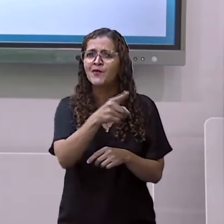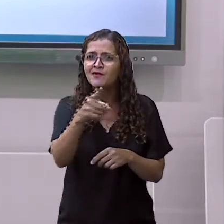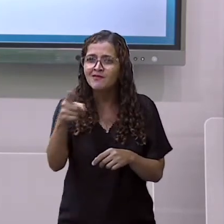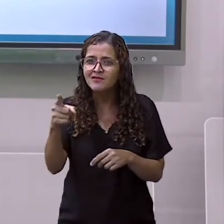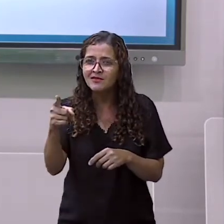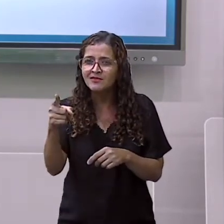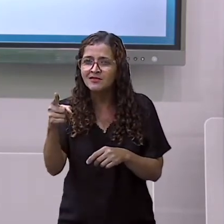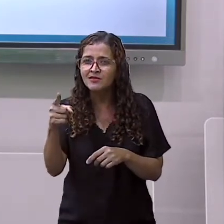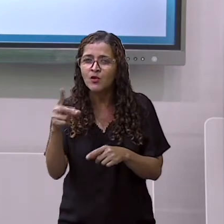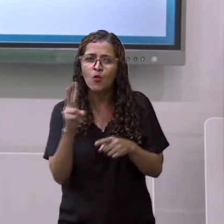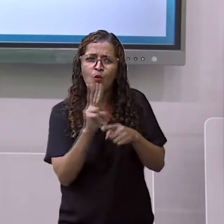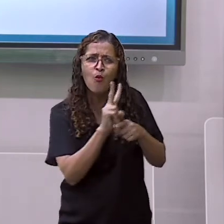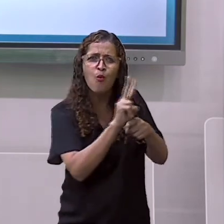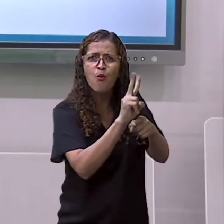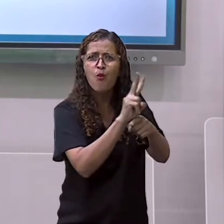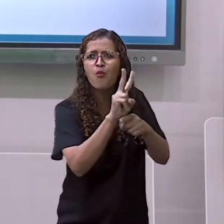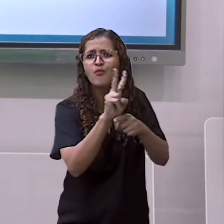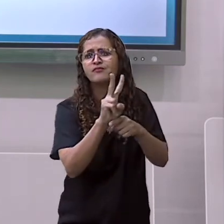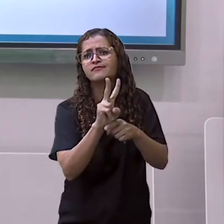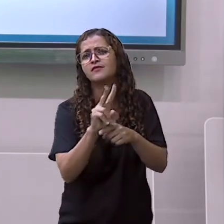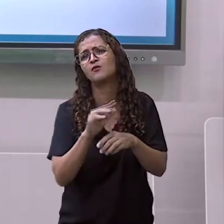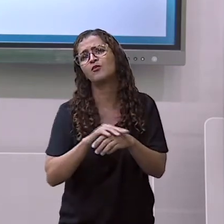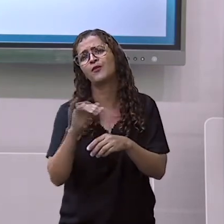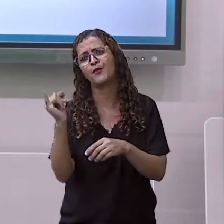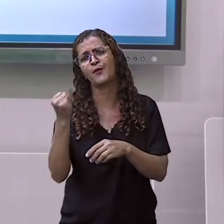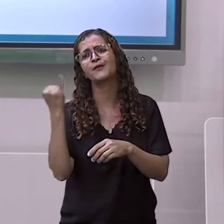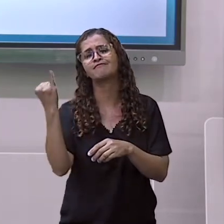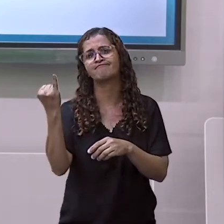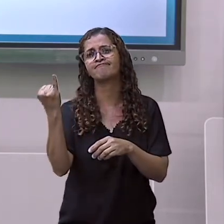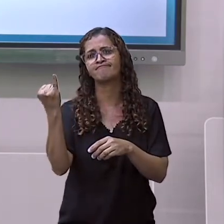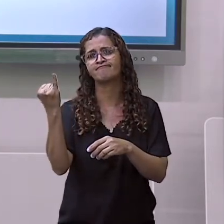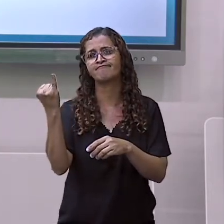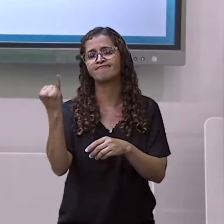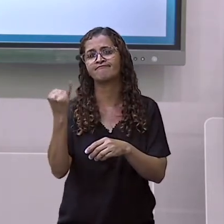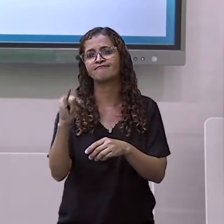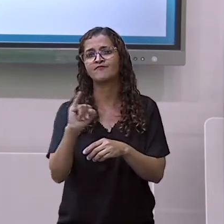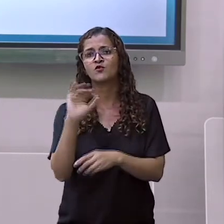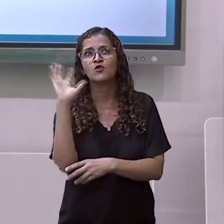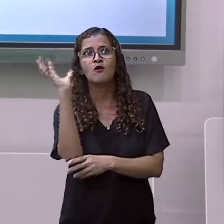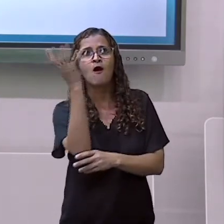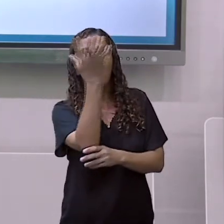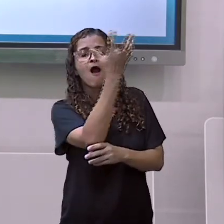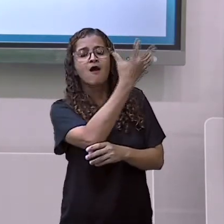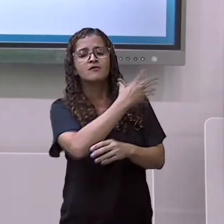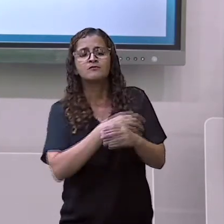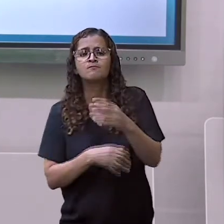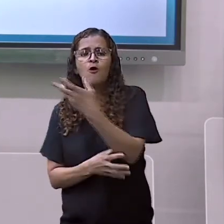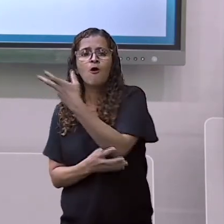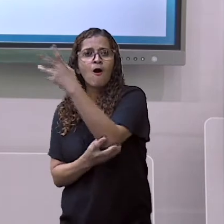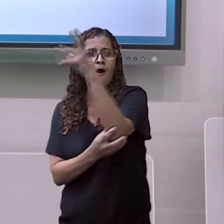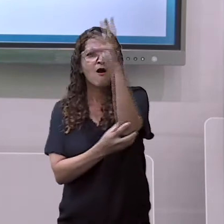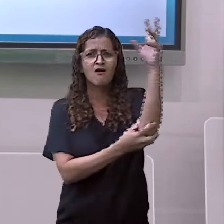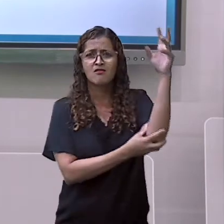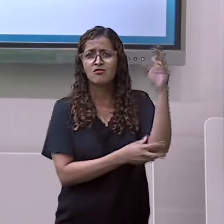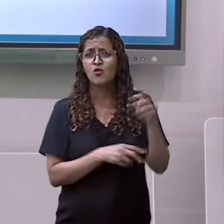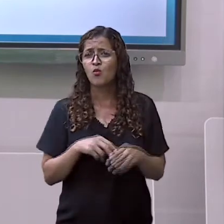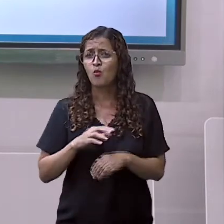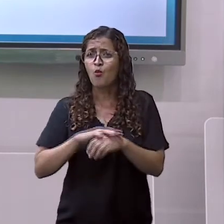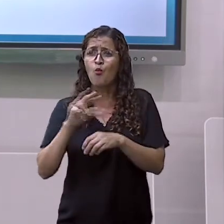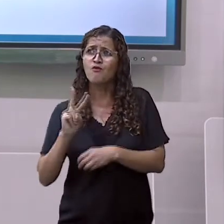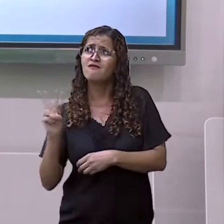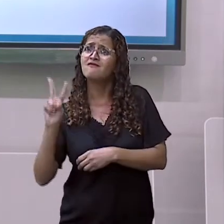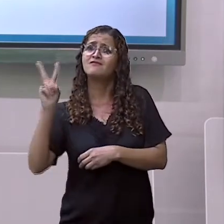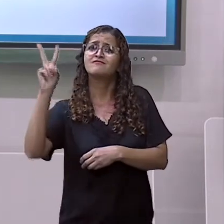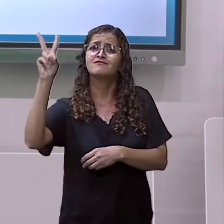cuidar, preservar a natureza, porque é o bem precioso. Nós precisamos de